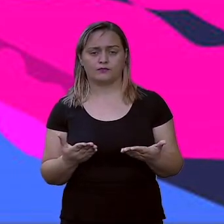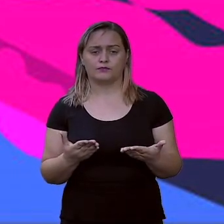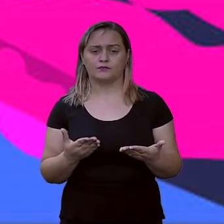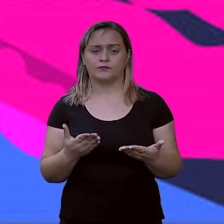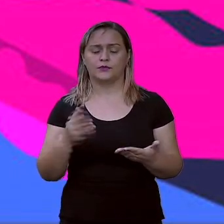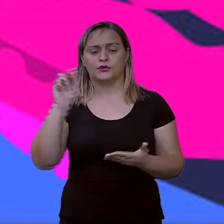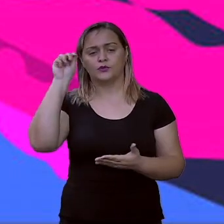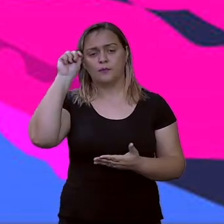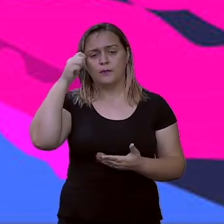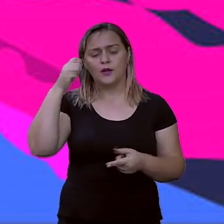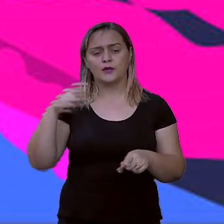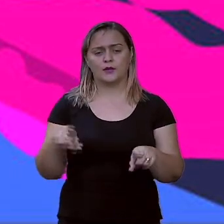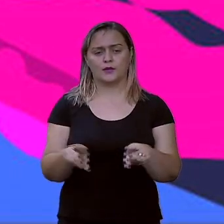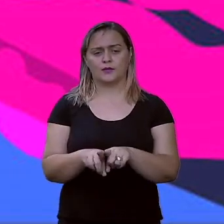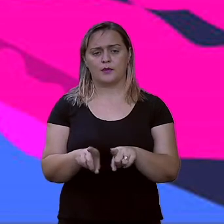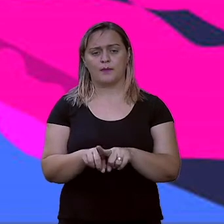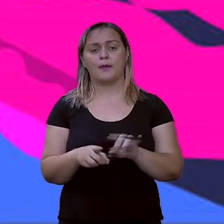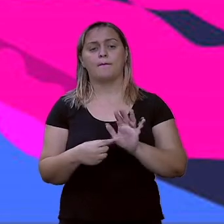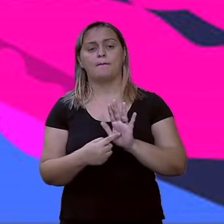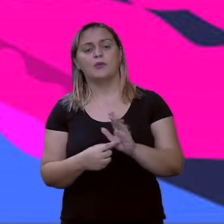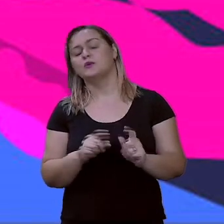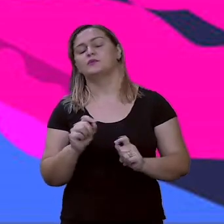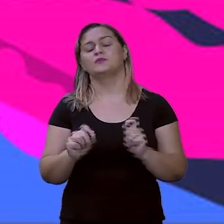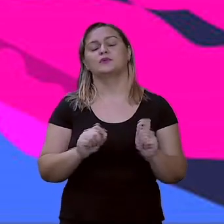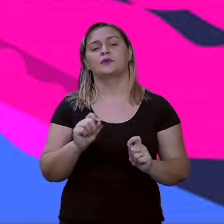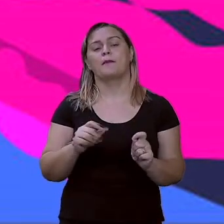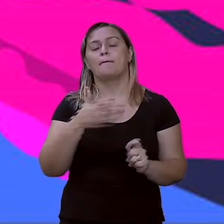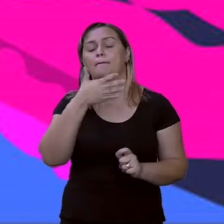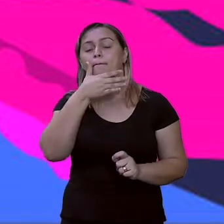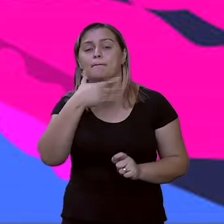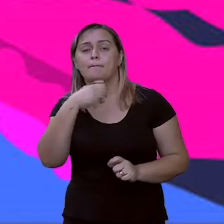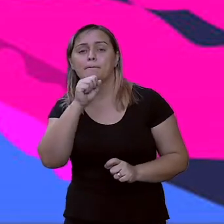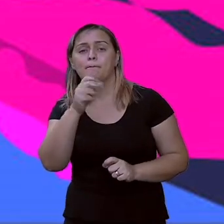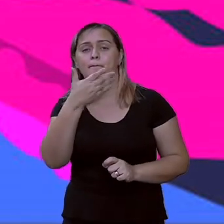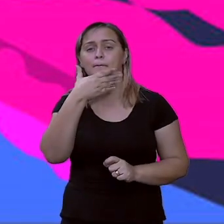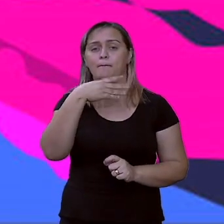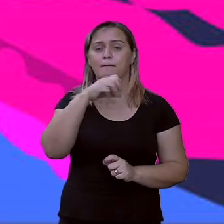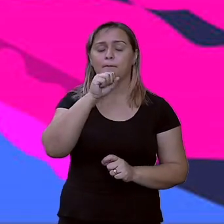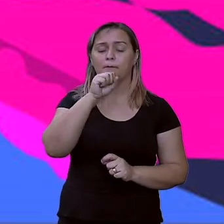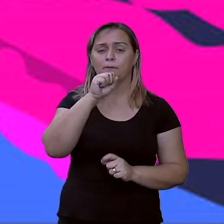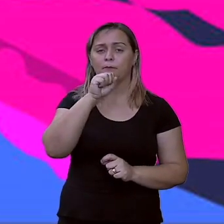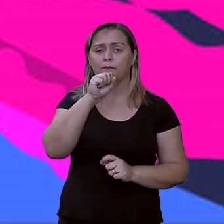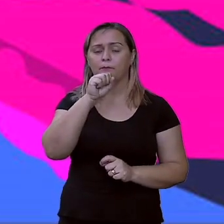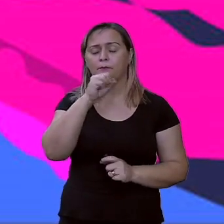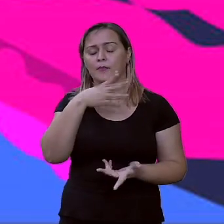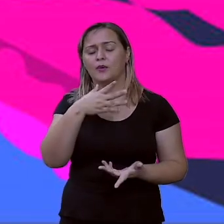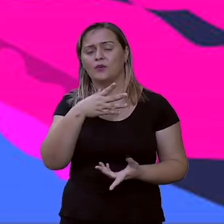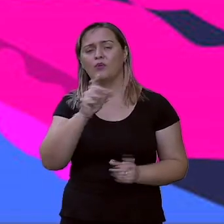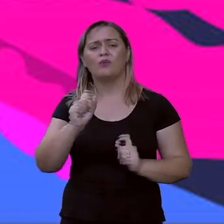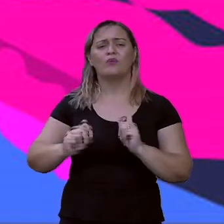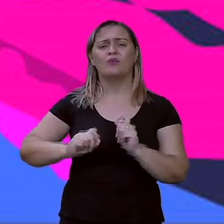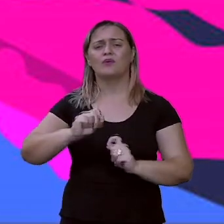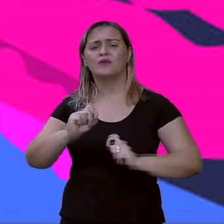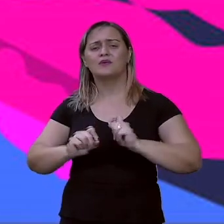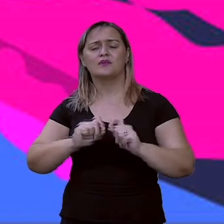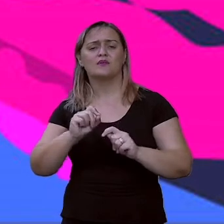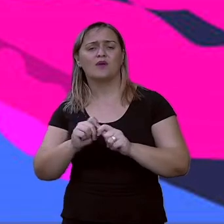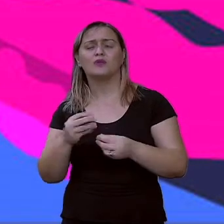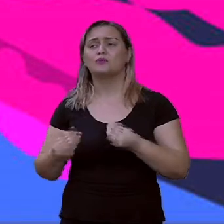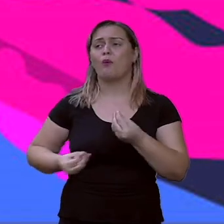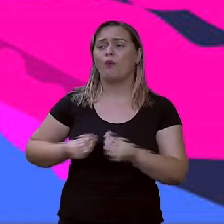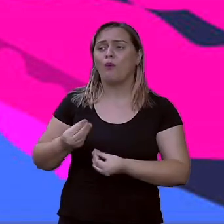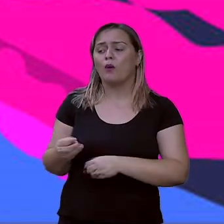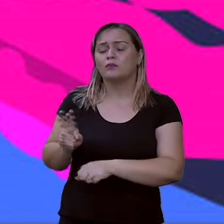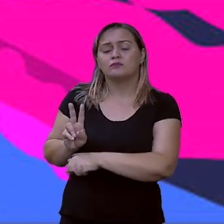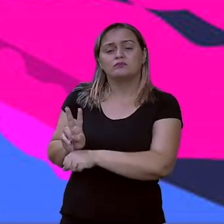chama a atenção dos pais sobre os questionamentos que nós pais fazemos para os nossos filhos e que devem